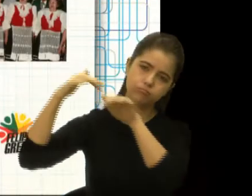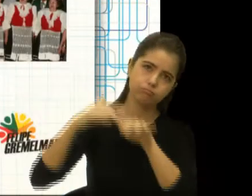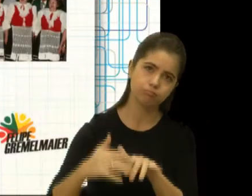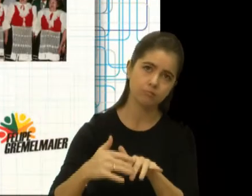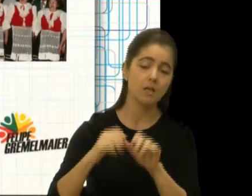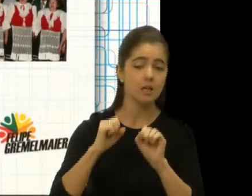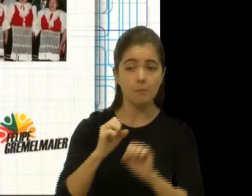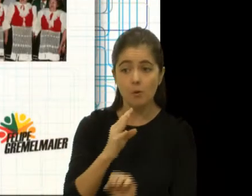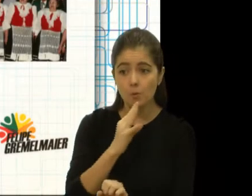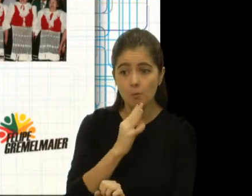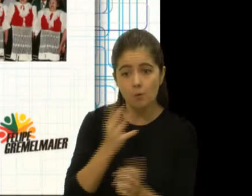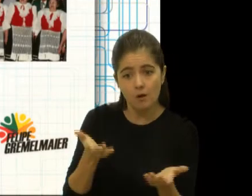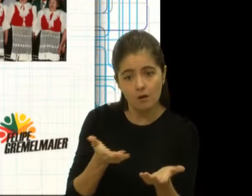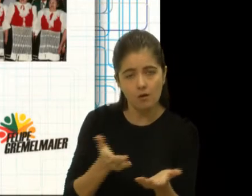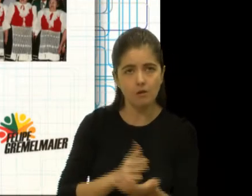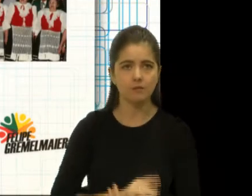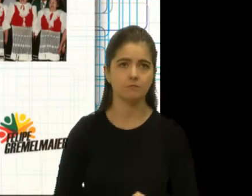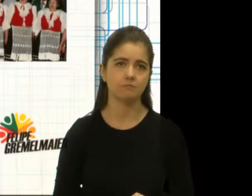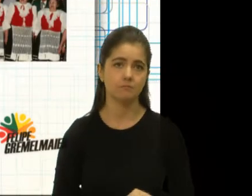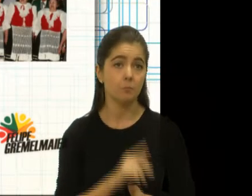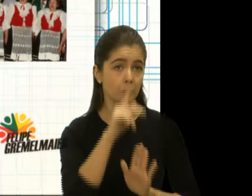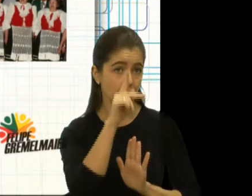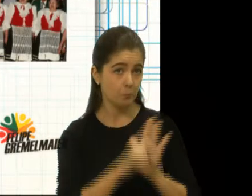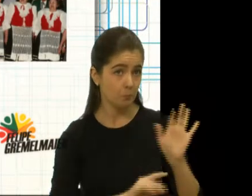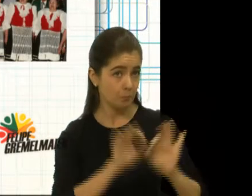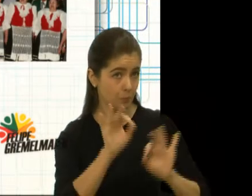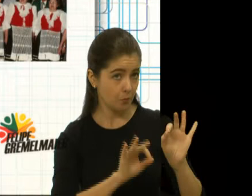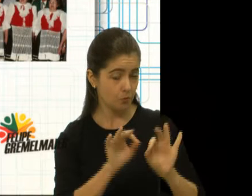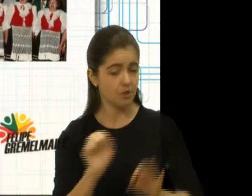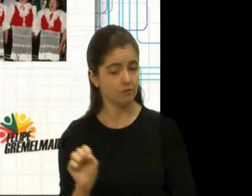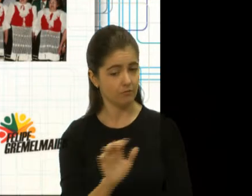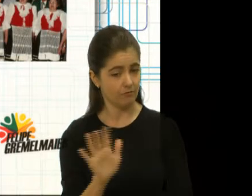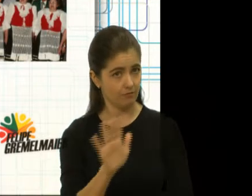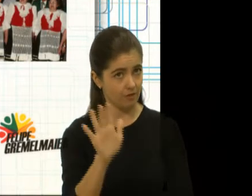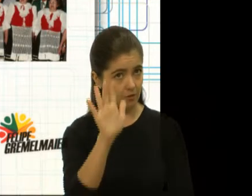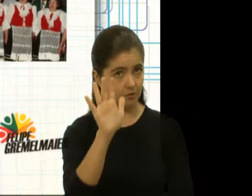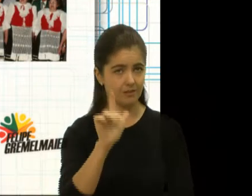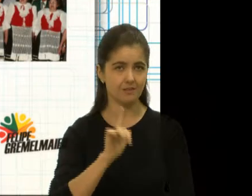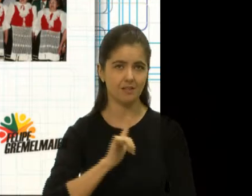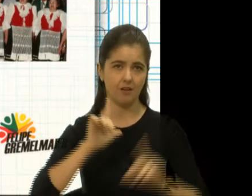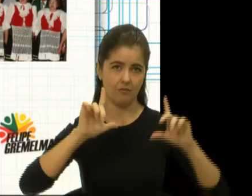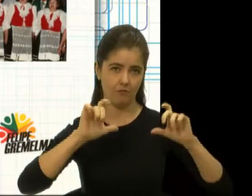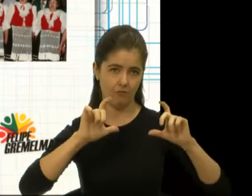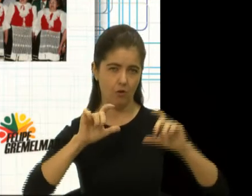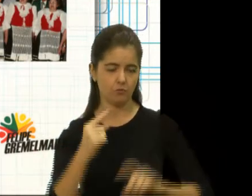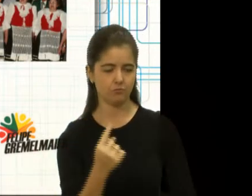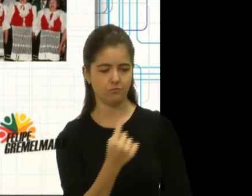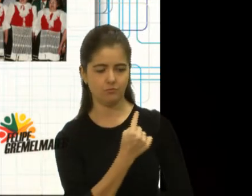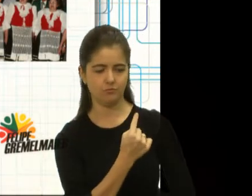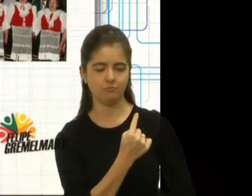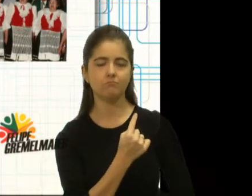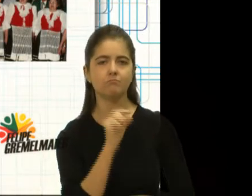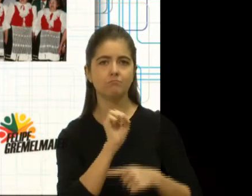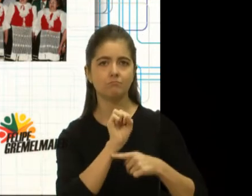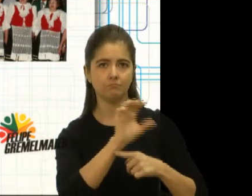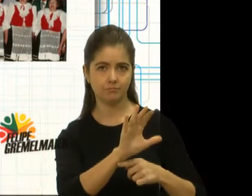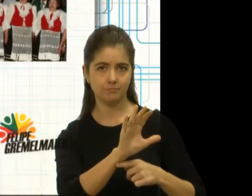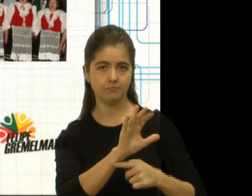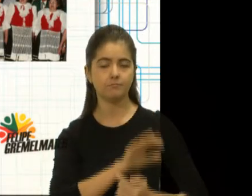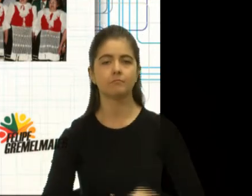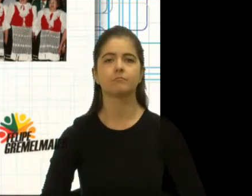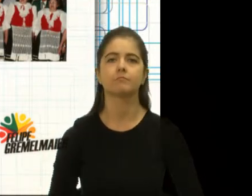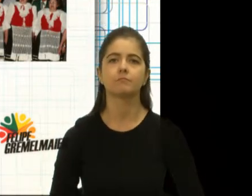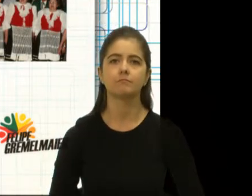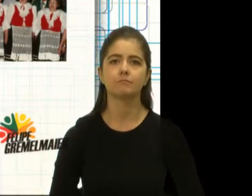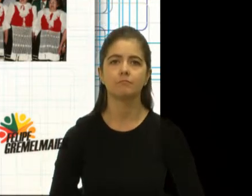com o passar do tempo. Então, é um projeto que ele busca a valorização e a gente está passando algumas das possibilidades que estão sendo